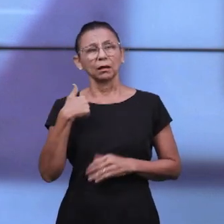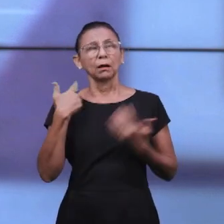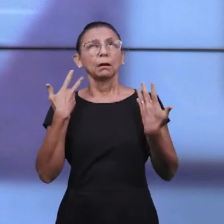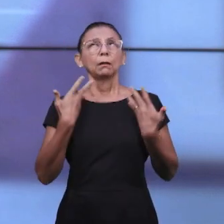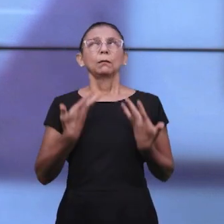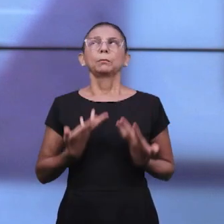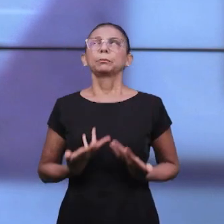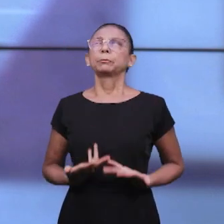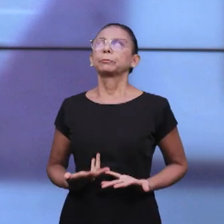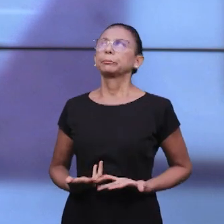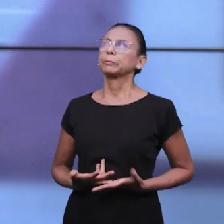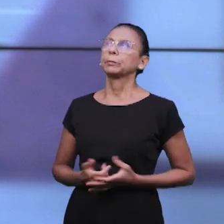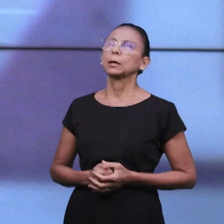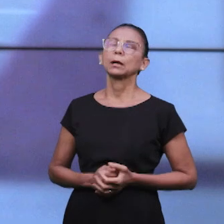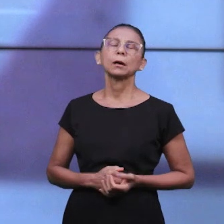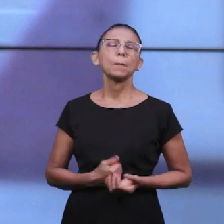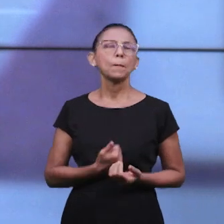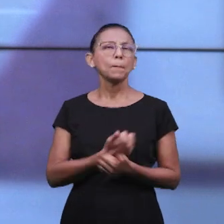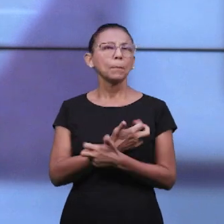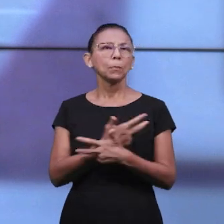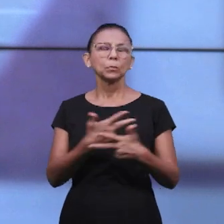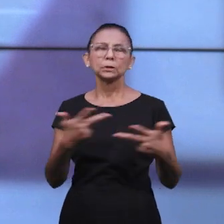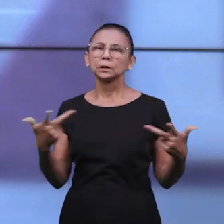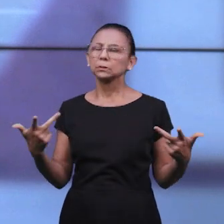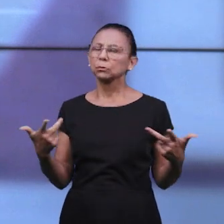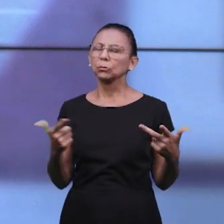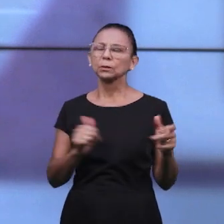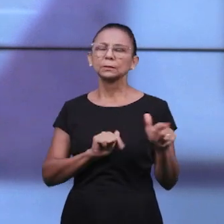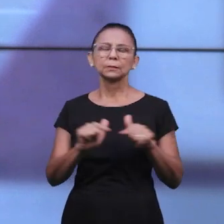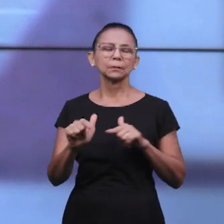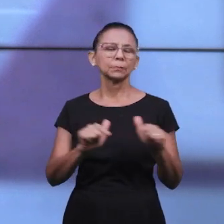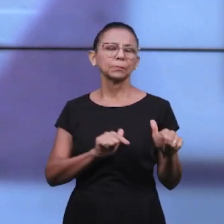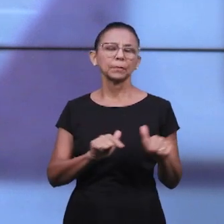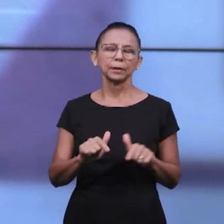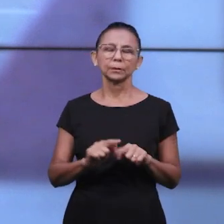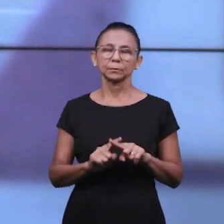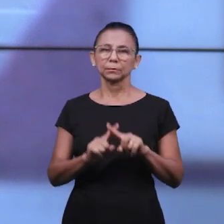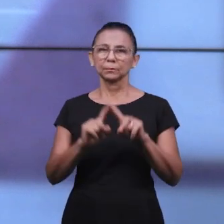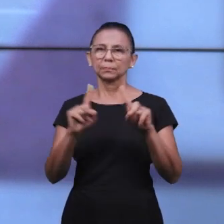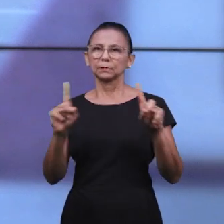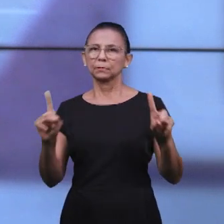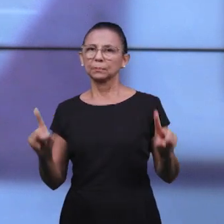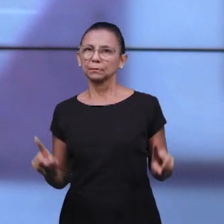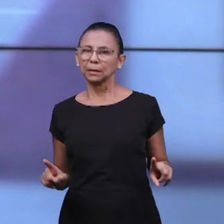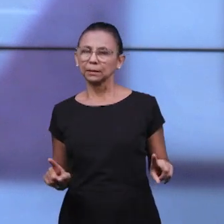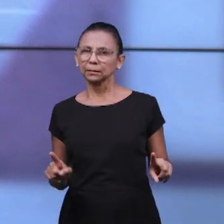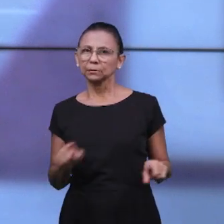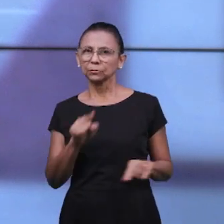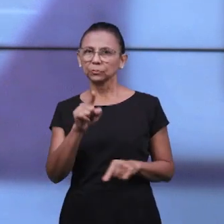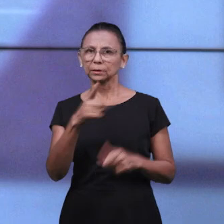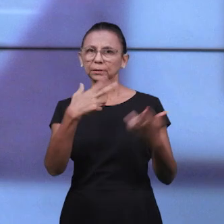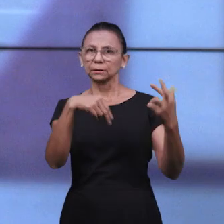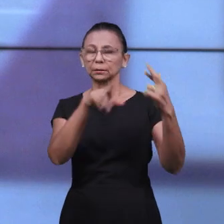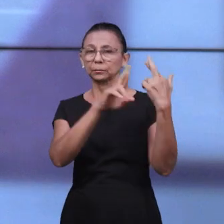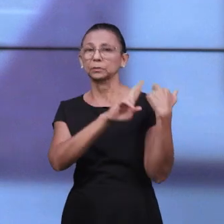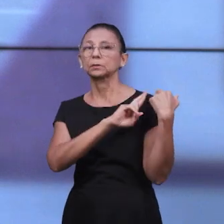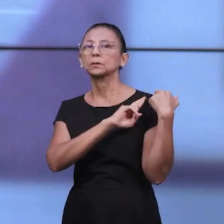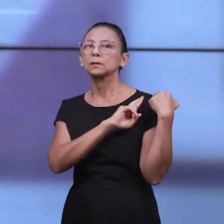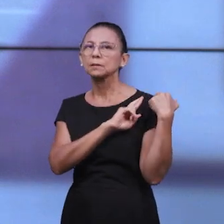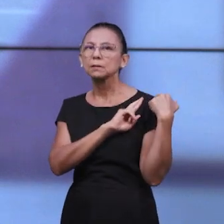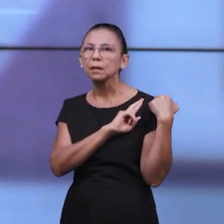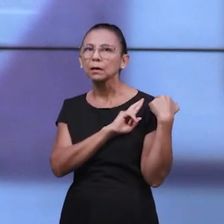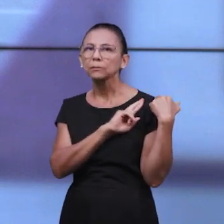cansada. São muitas atribuições, mas estamos chamando os pais, mães e responsáveis